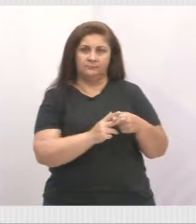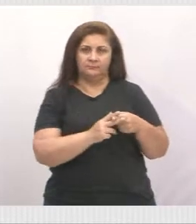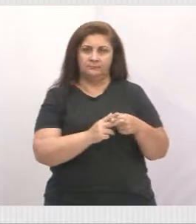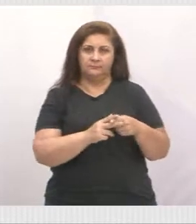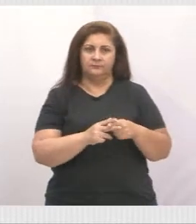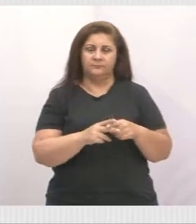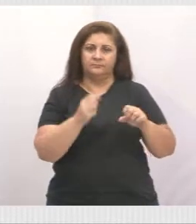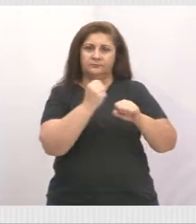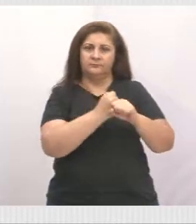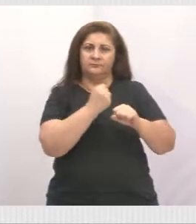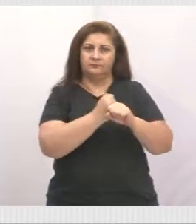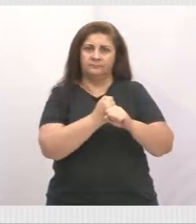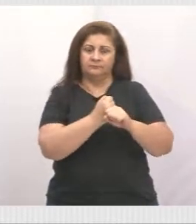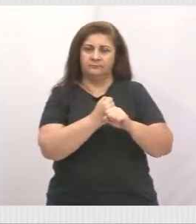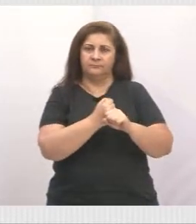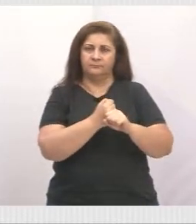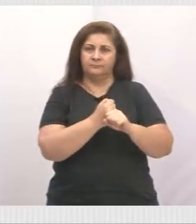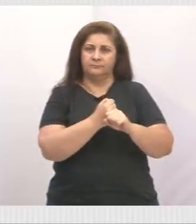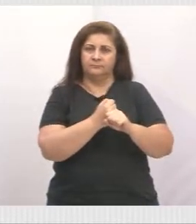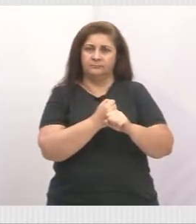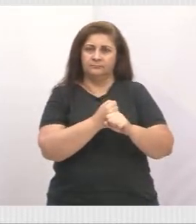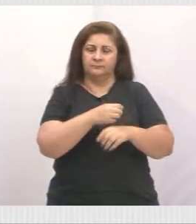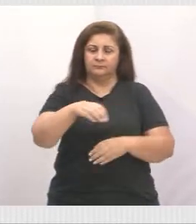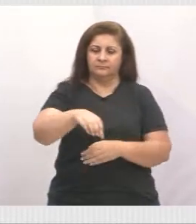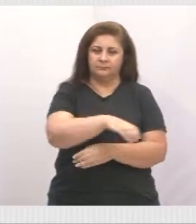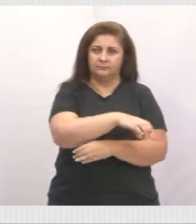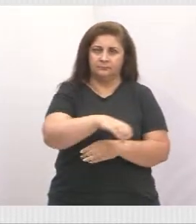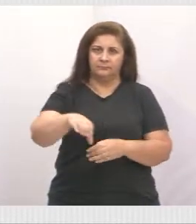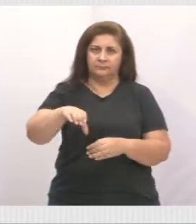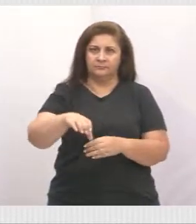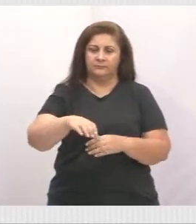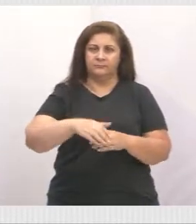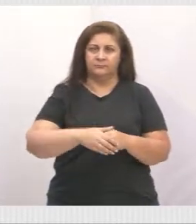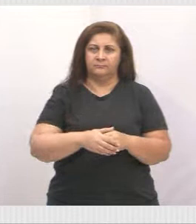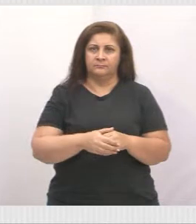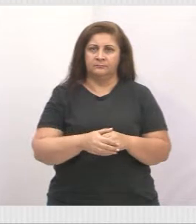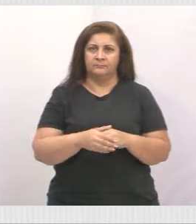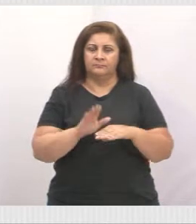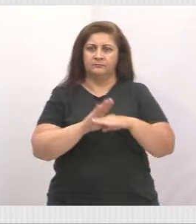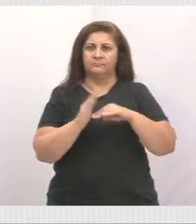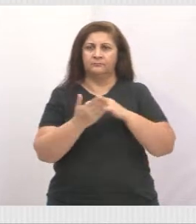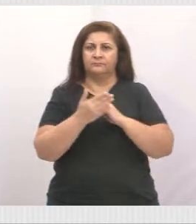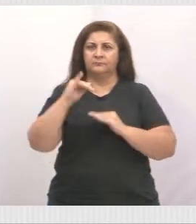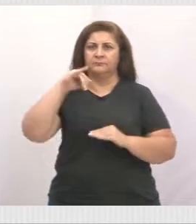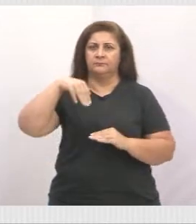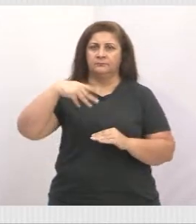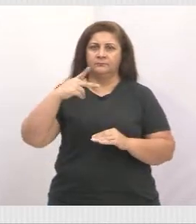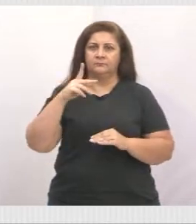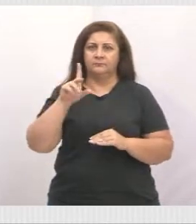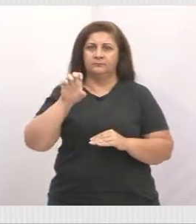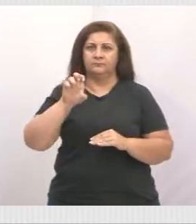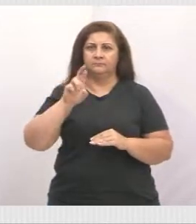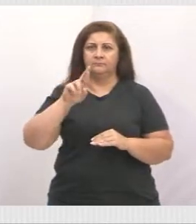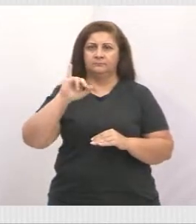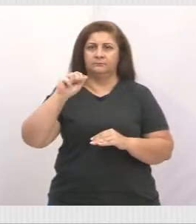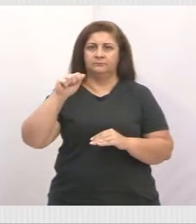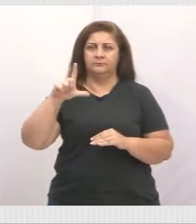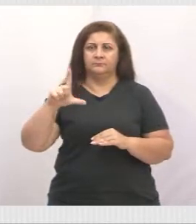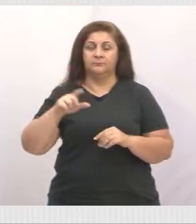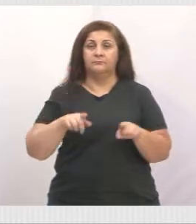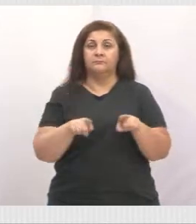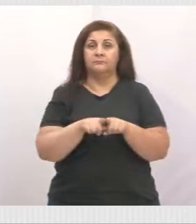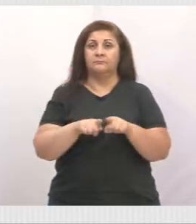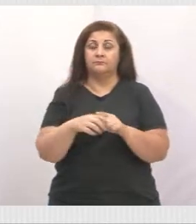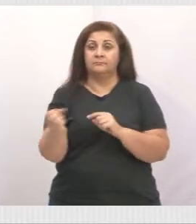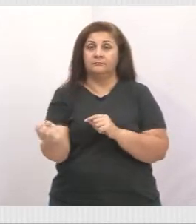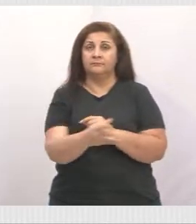reforma, da construção das pistas, do Parque Imperial e também da nova avenida